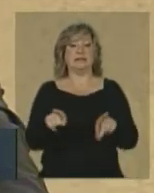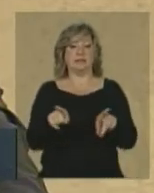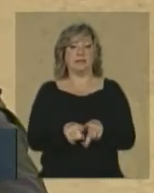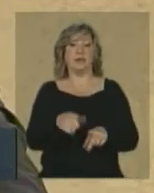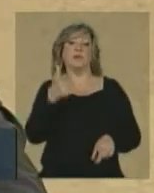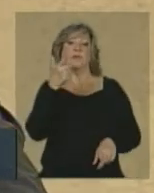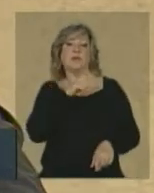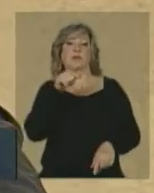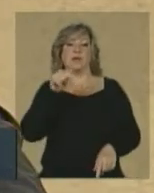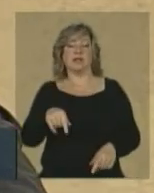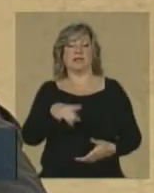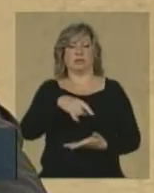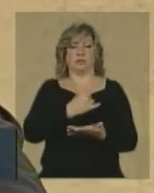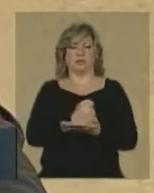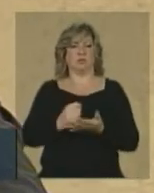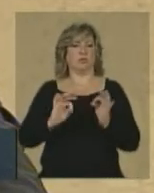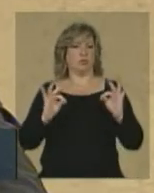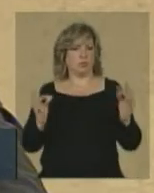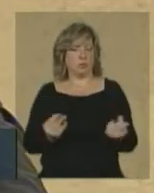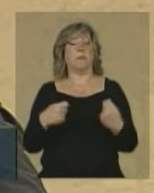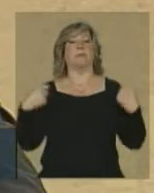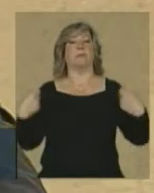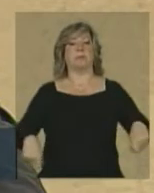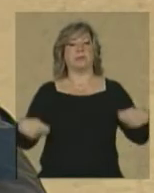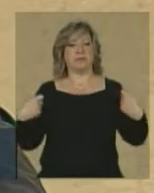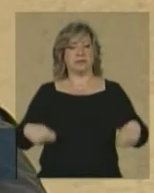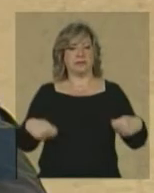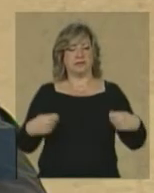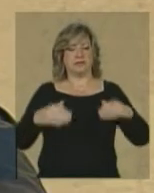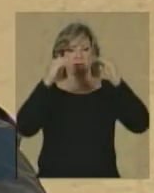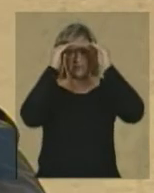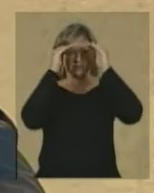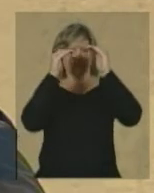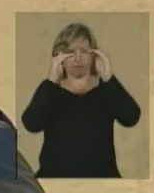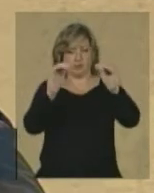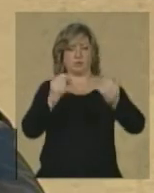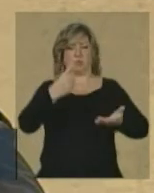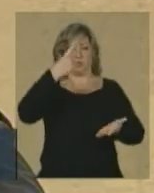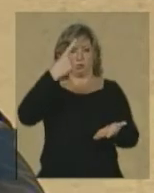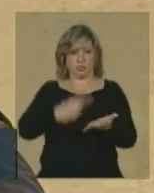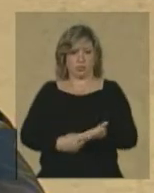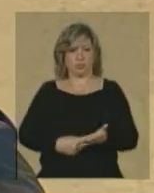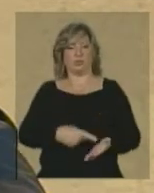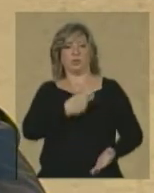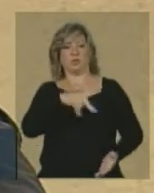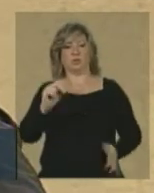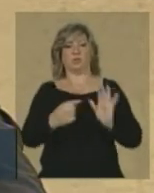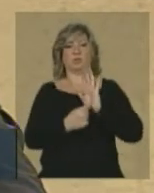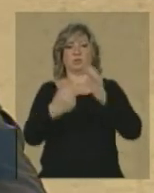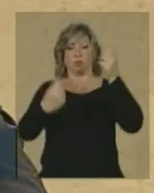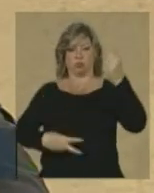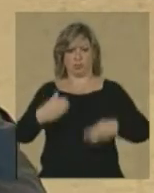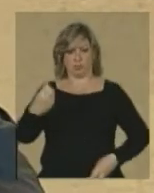os tratados devem necessariamente ser respeitados e cumpridas suas disposições.